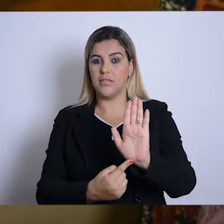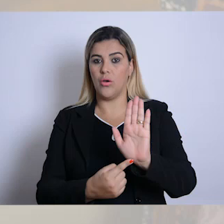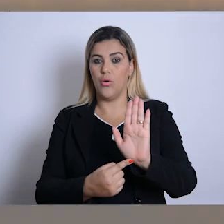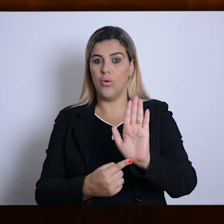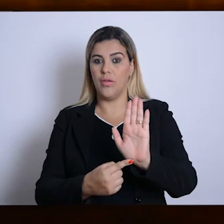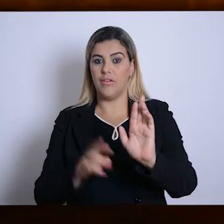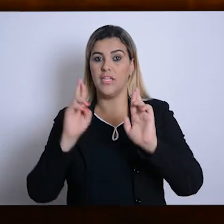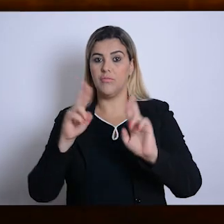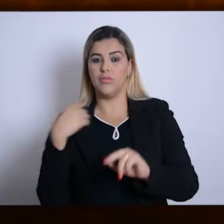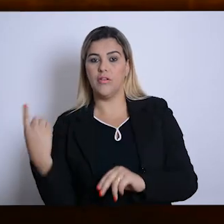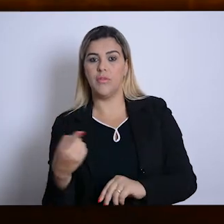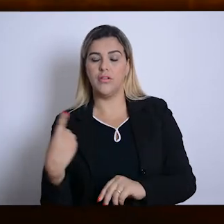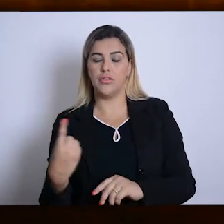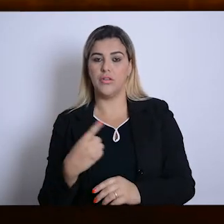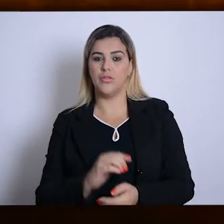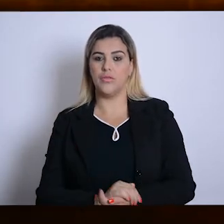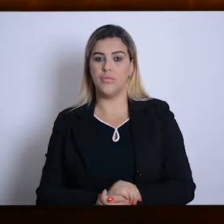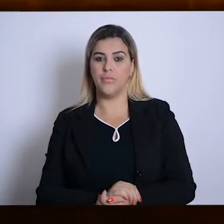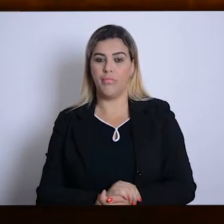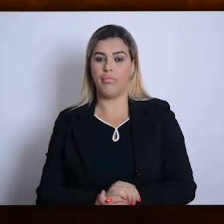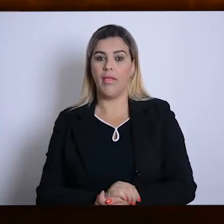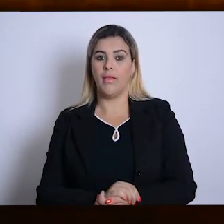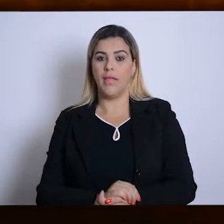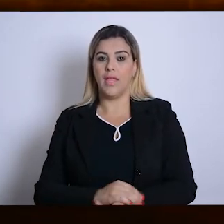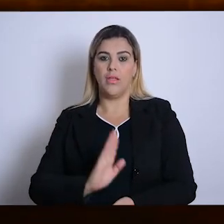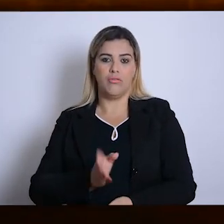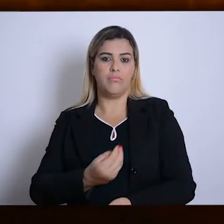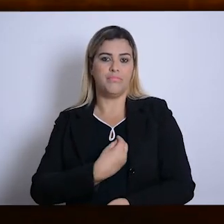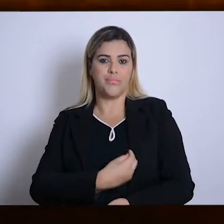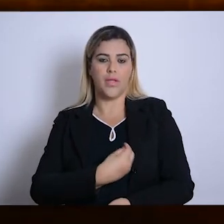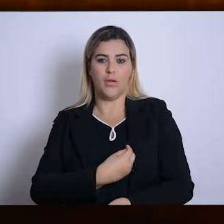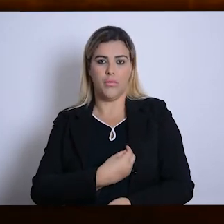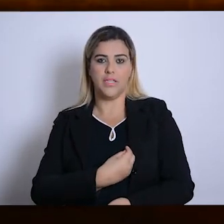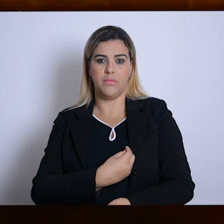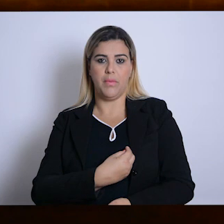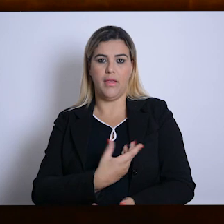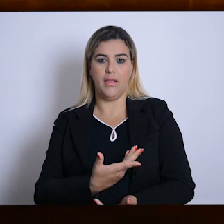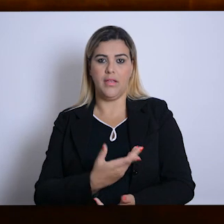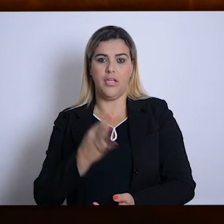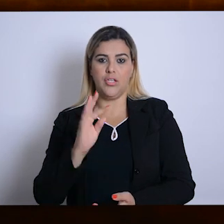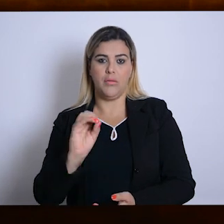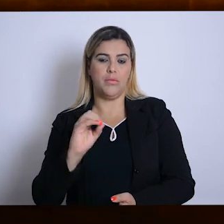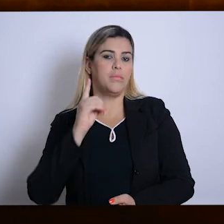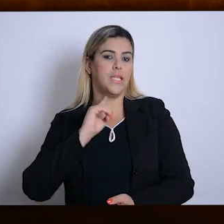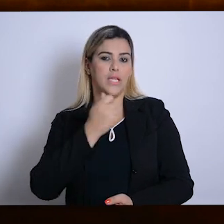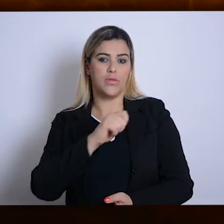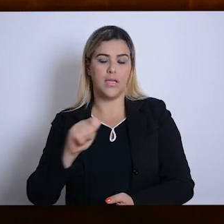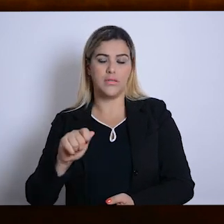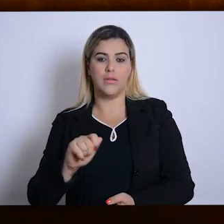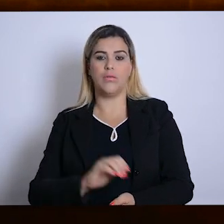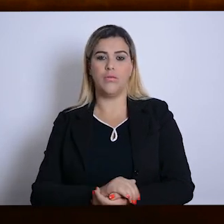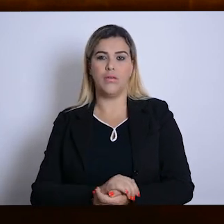gente. Bom, eu participei da Associação Mineira dos Terapeutas Ocupacionais desde